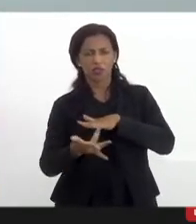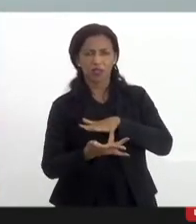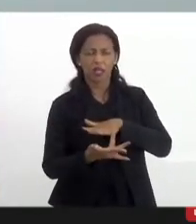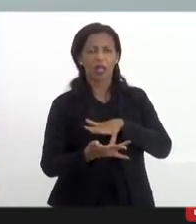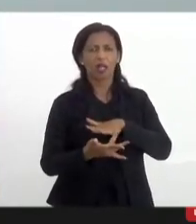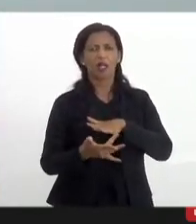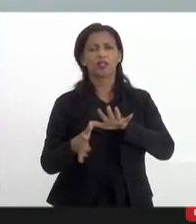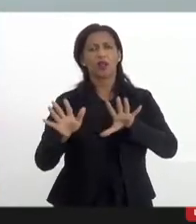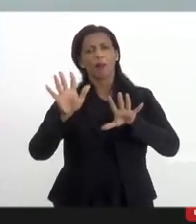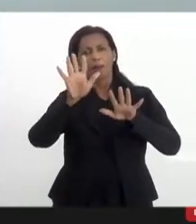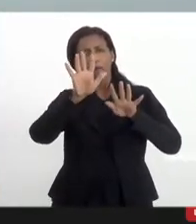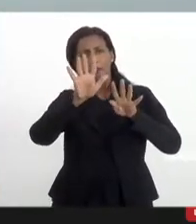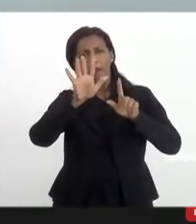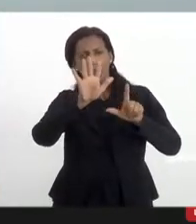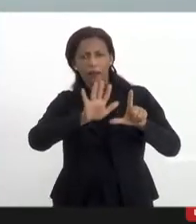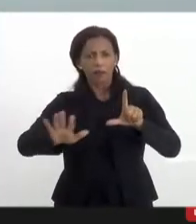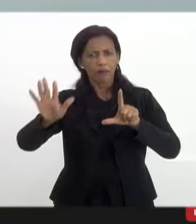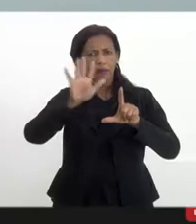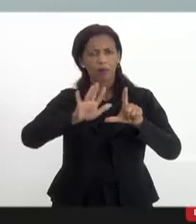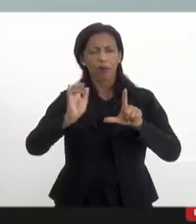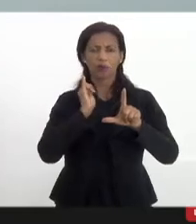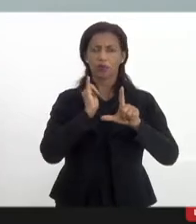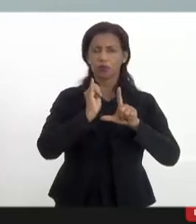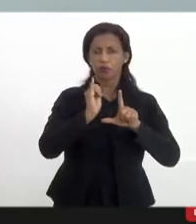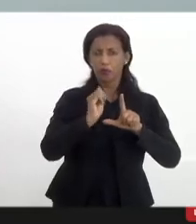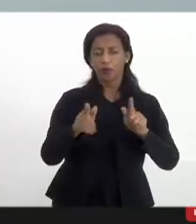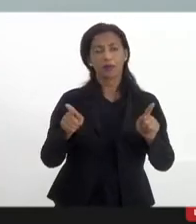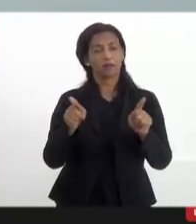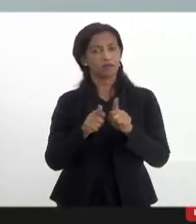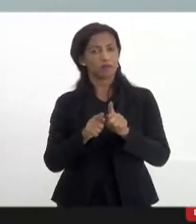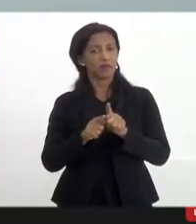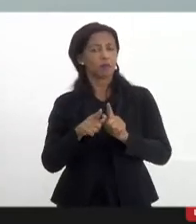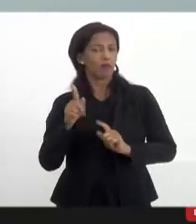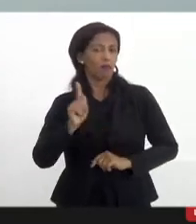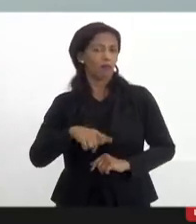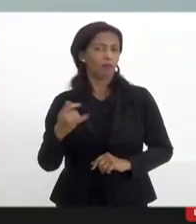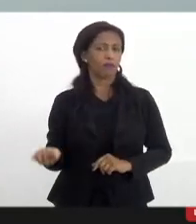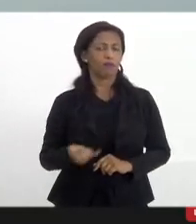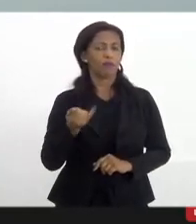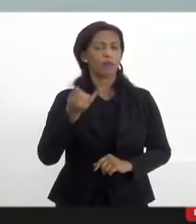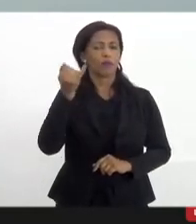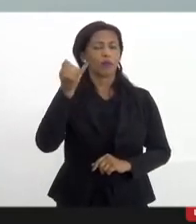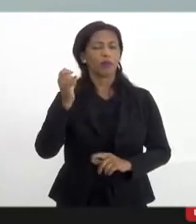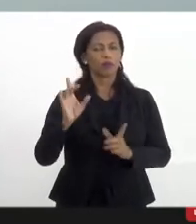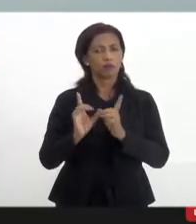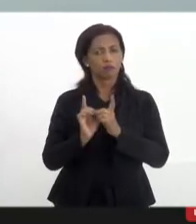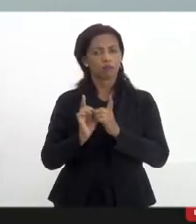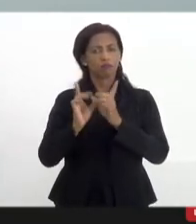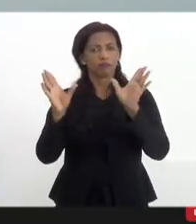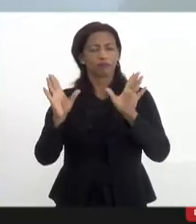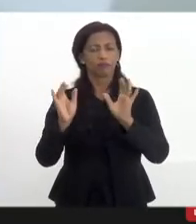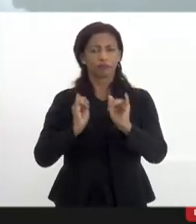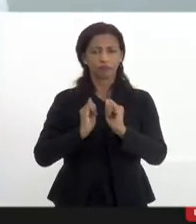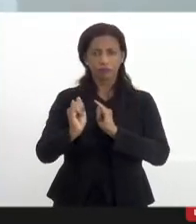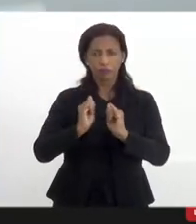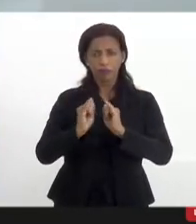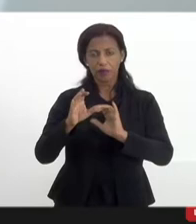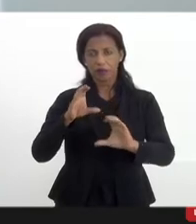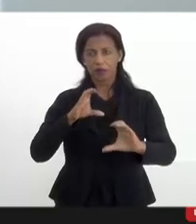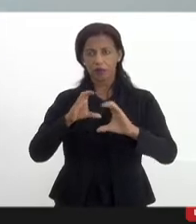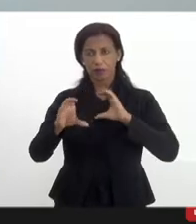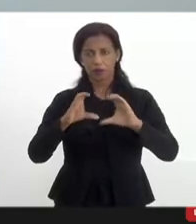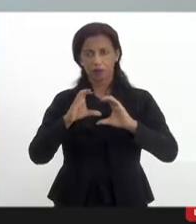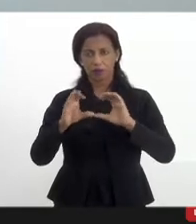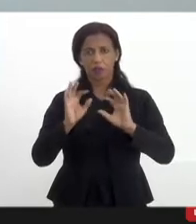plataformas digitais de notícias que também têm cumprido um papel muito importante na democratização da informação e da comunicação